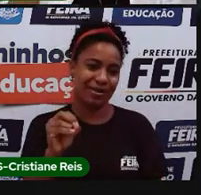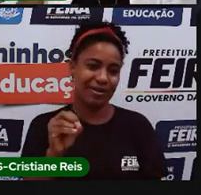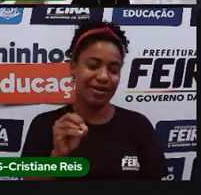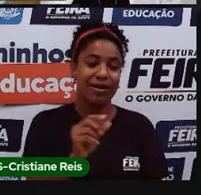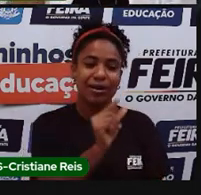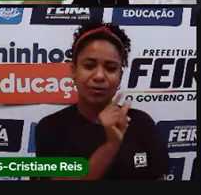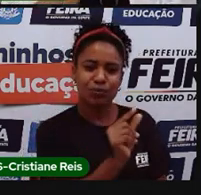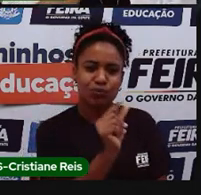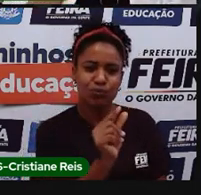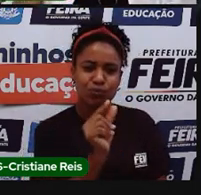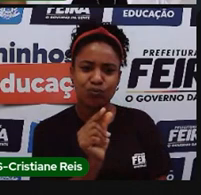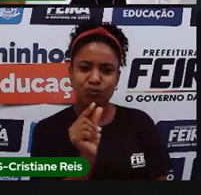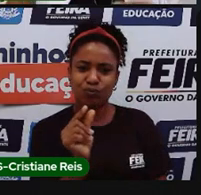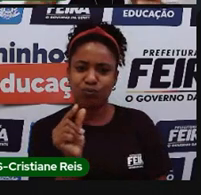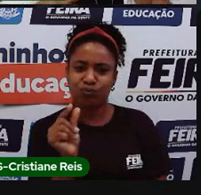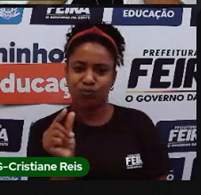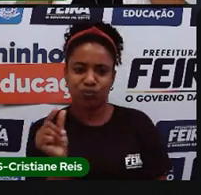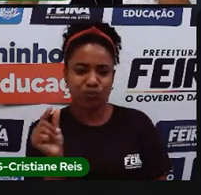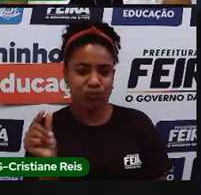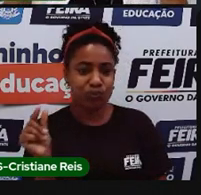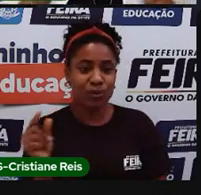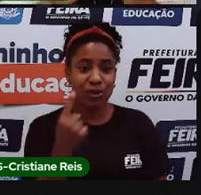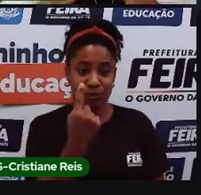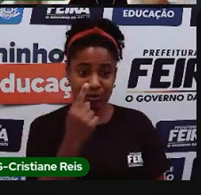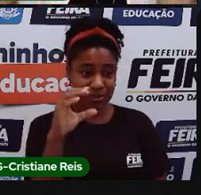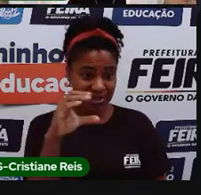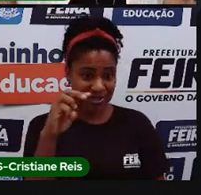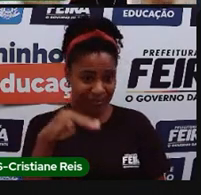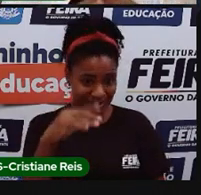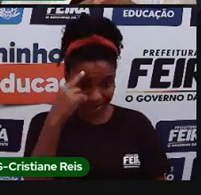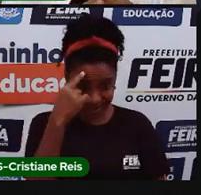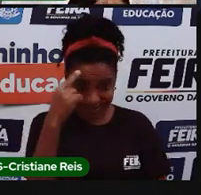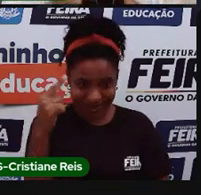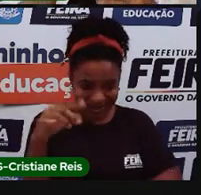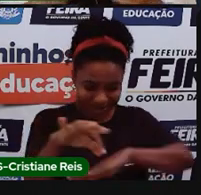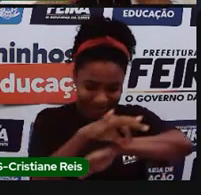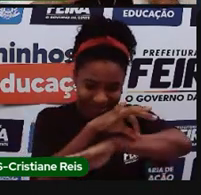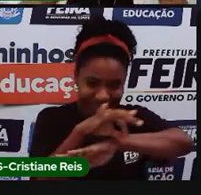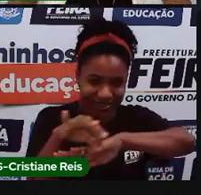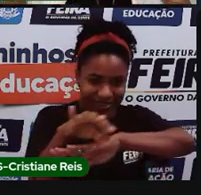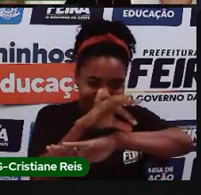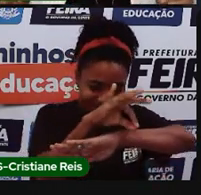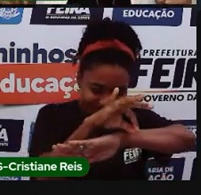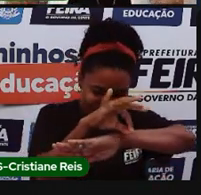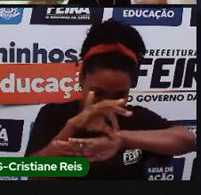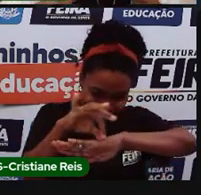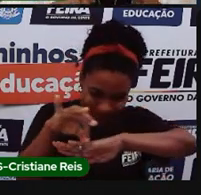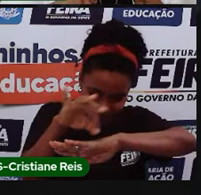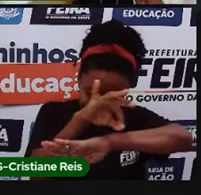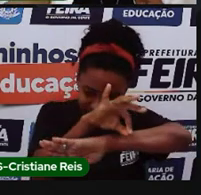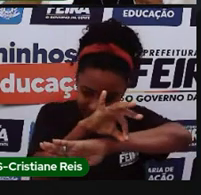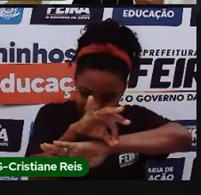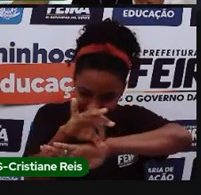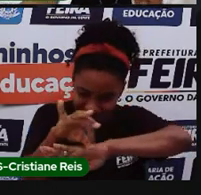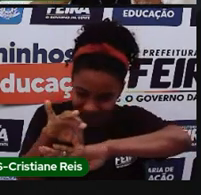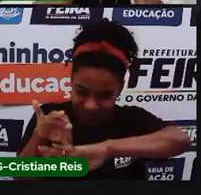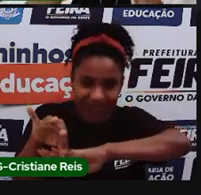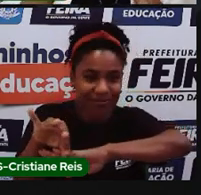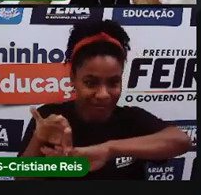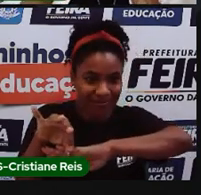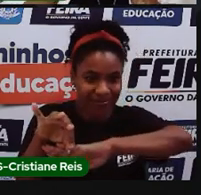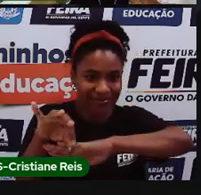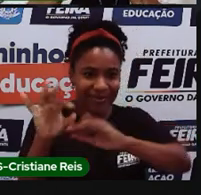centímetro daquele que eu andar no mapa, eu pego uma réguazinha, lembra que a gente faz aquelas atividades na escola? Eu pego uma réguazinha e meço a